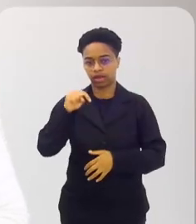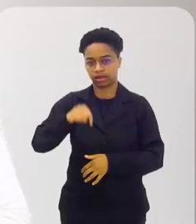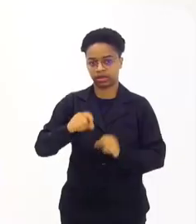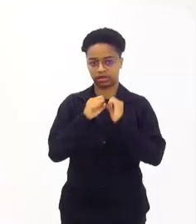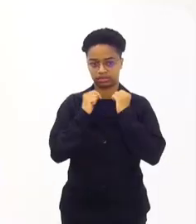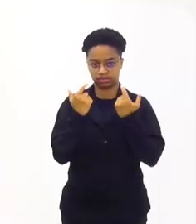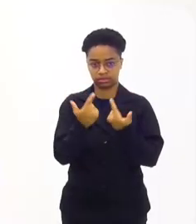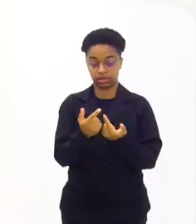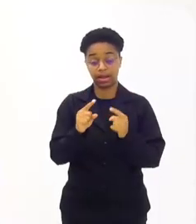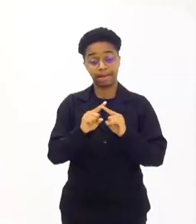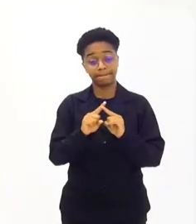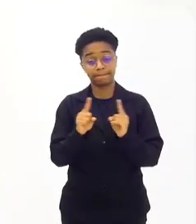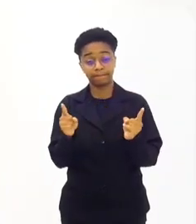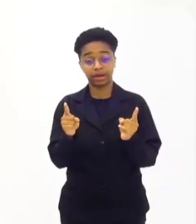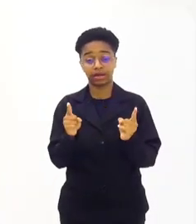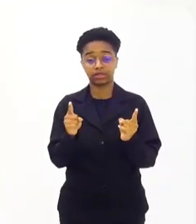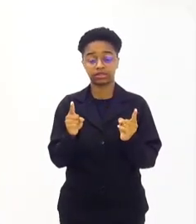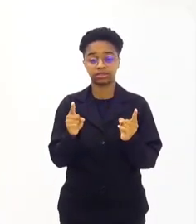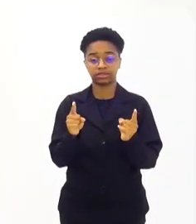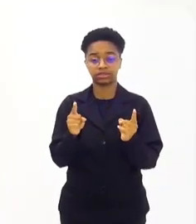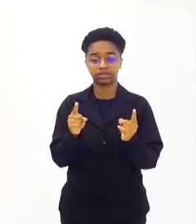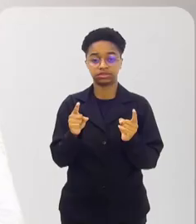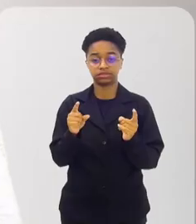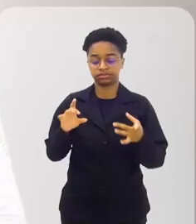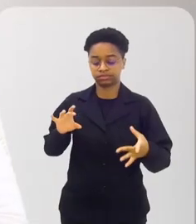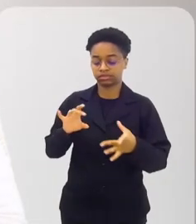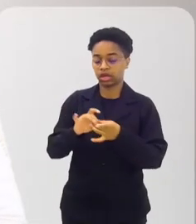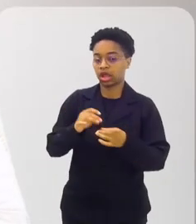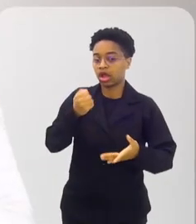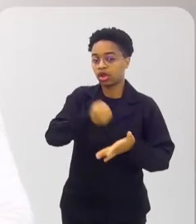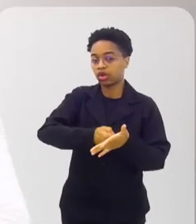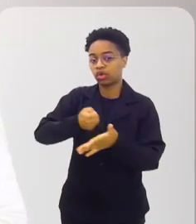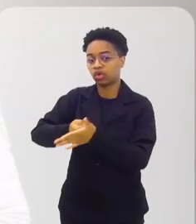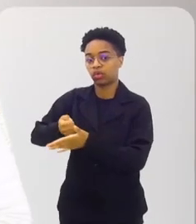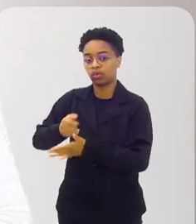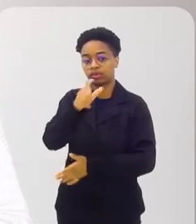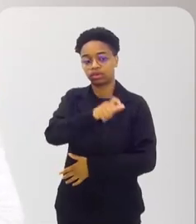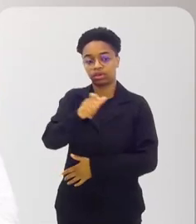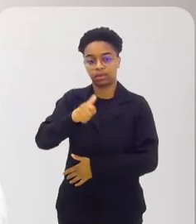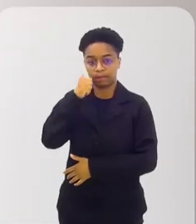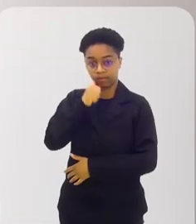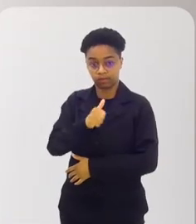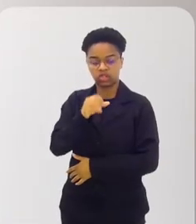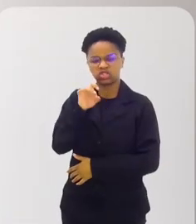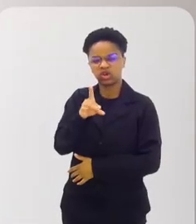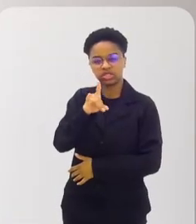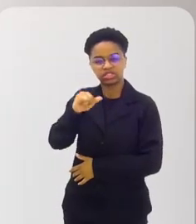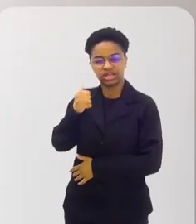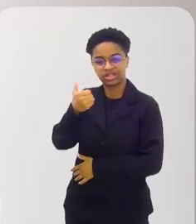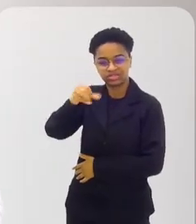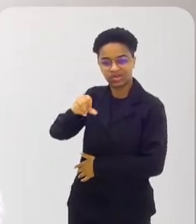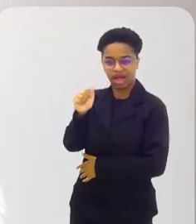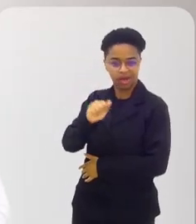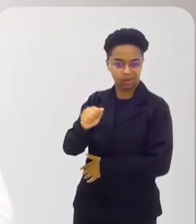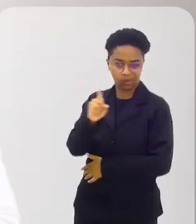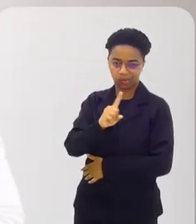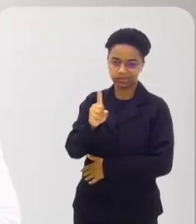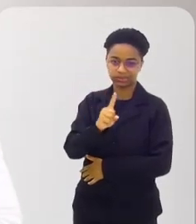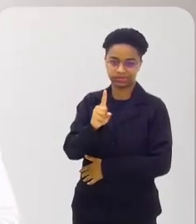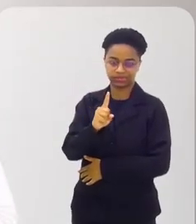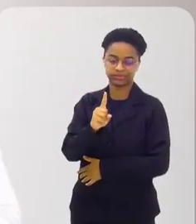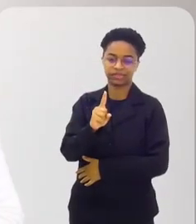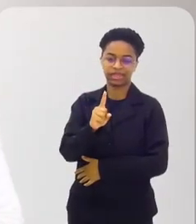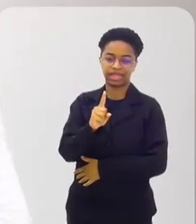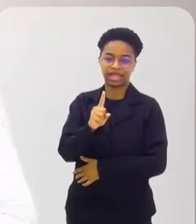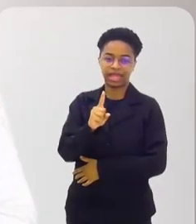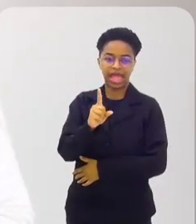funcionando aqui na Assembleia Legislativa, mas que foi fruto aí da luta dessas mulheres, porque não só o dia 19 de